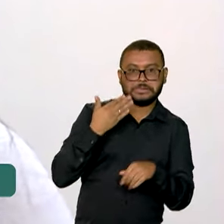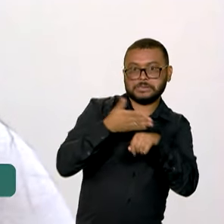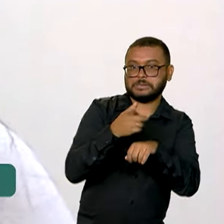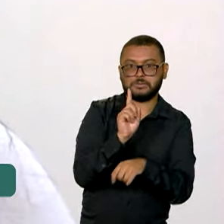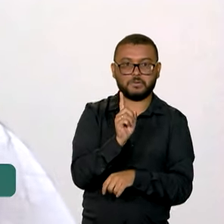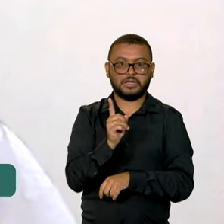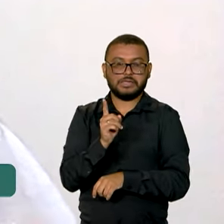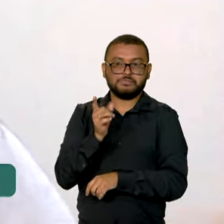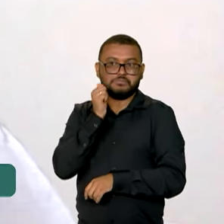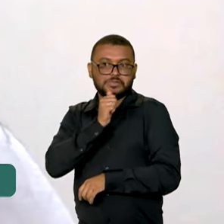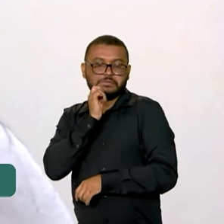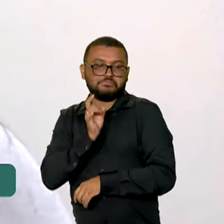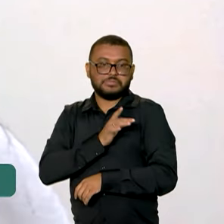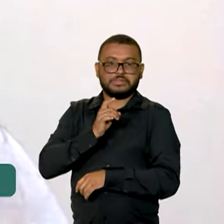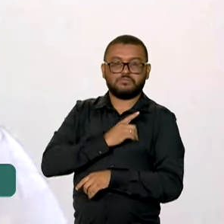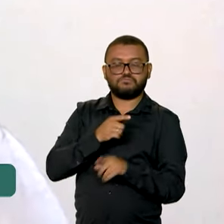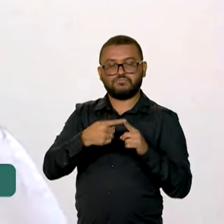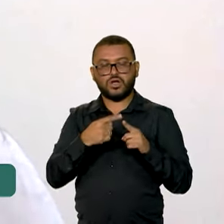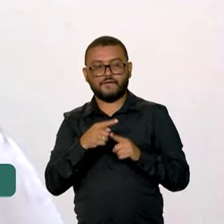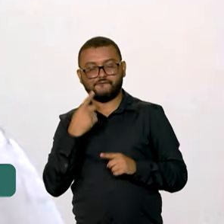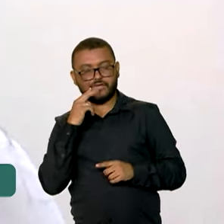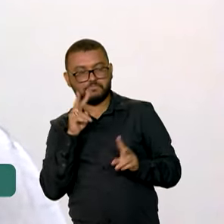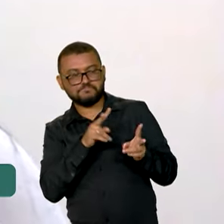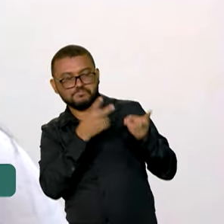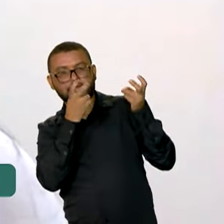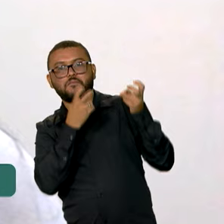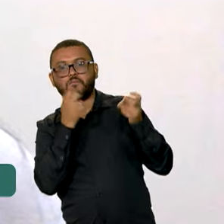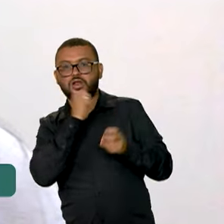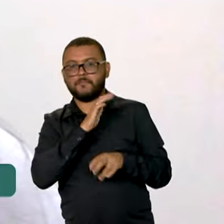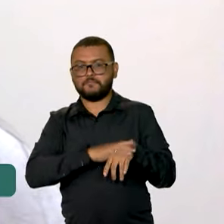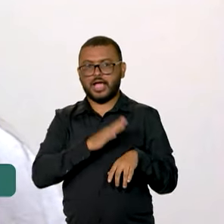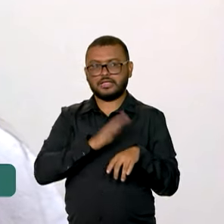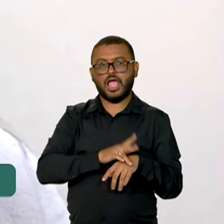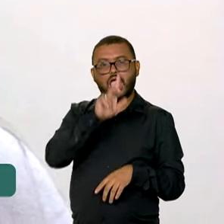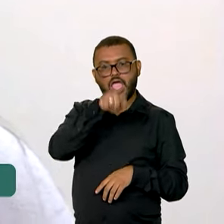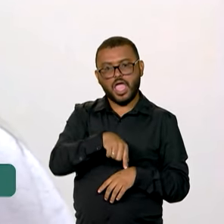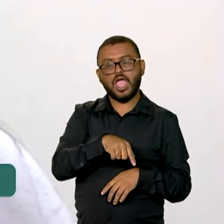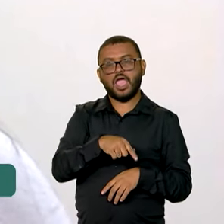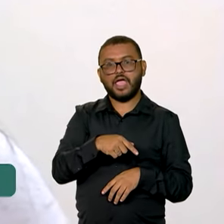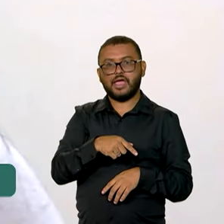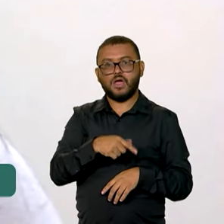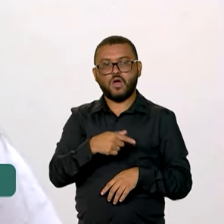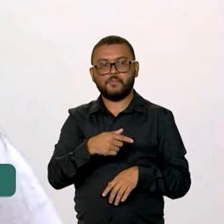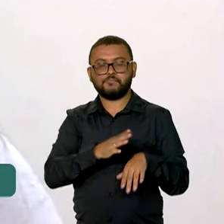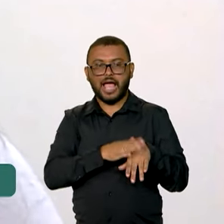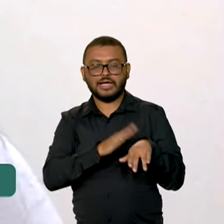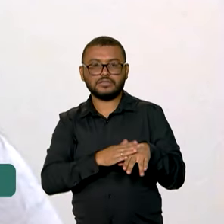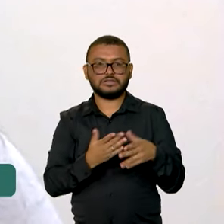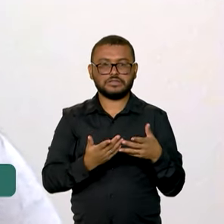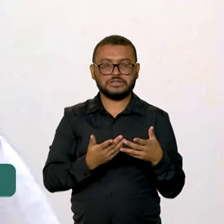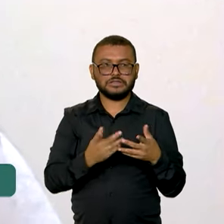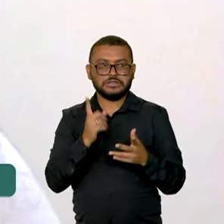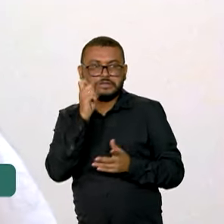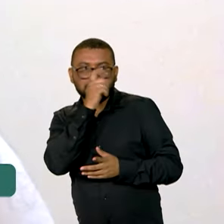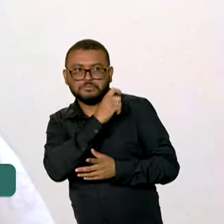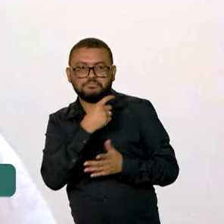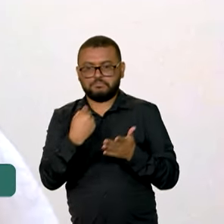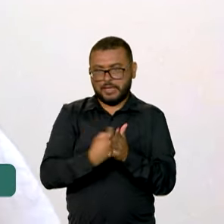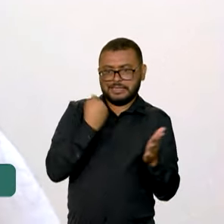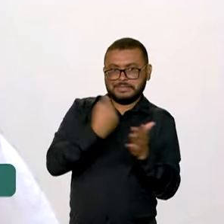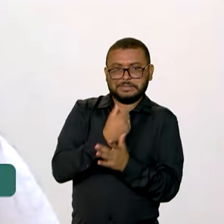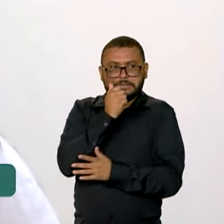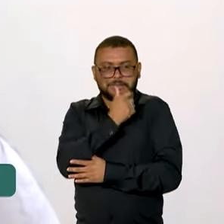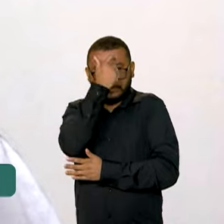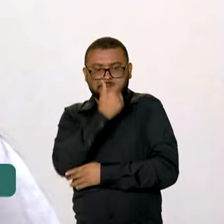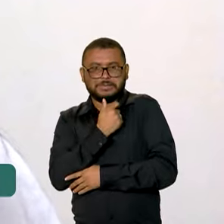Talvez pelo ambiente que elas muitas vezes têm que se deparar. É um ambiente, às vezes, hostil, com perguntas